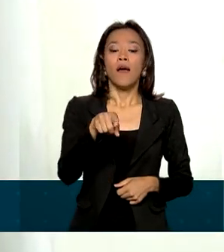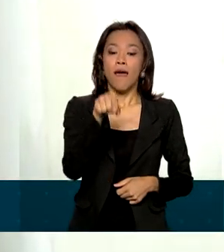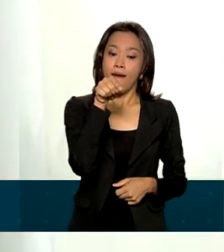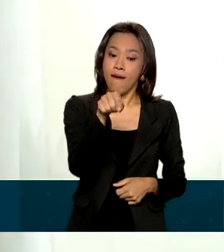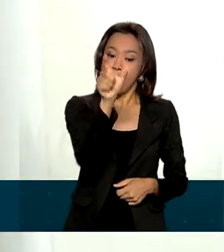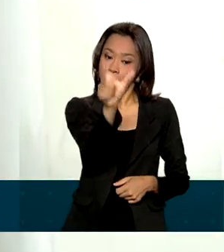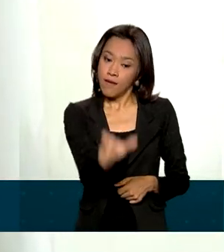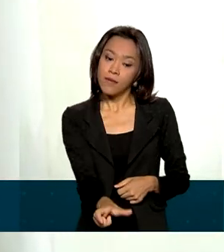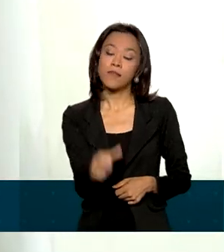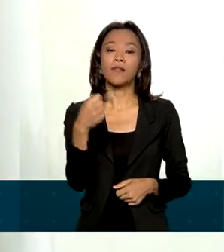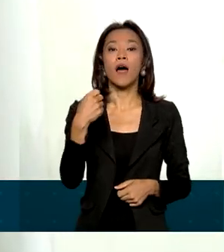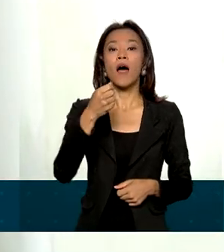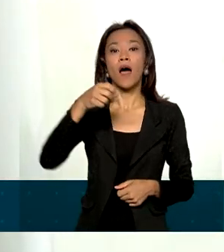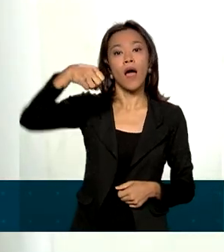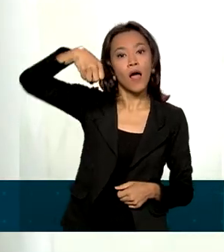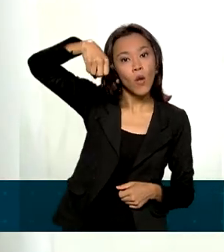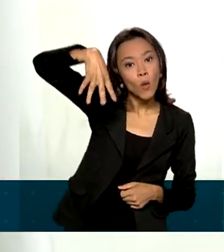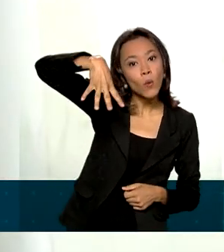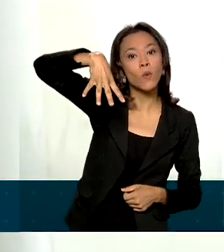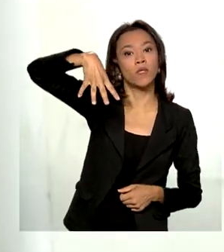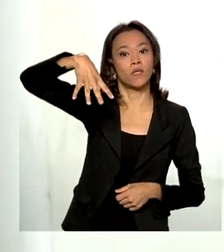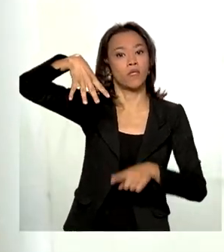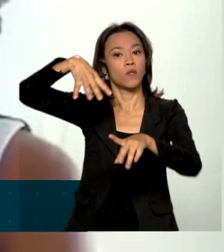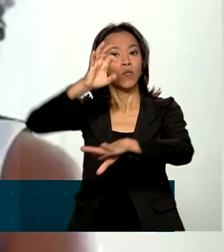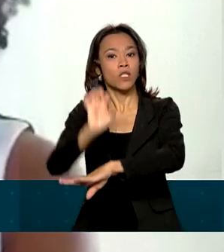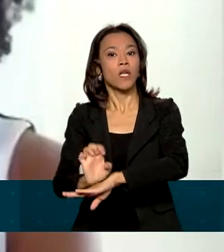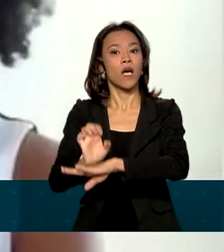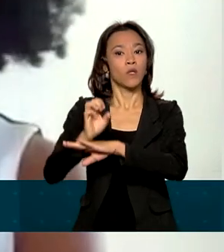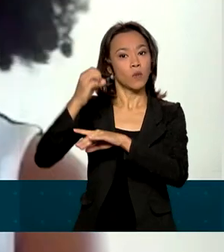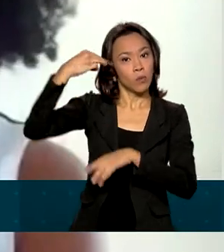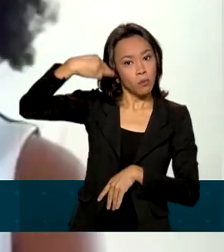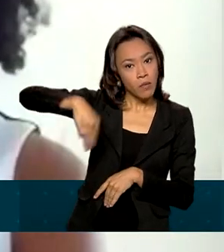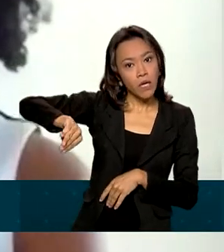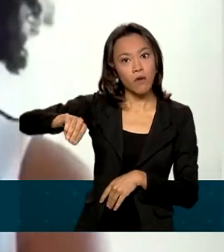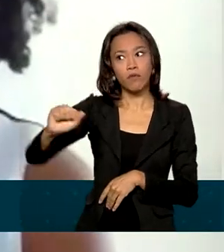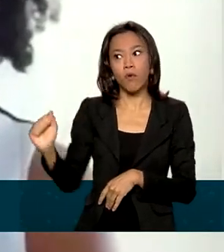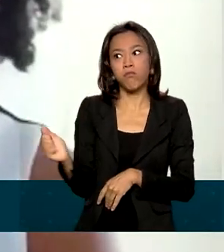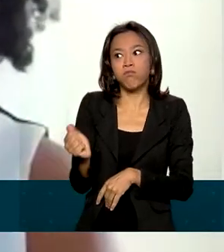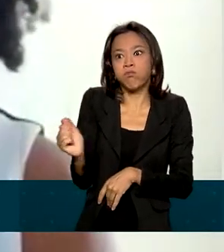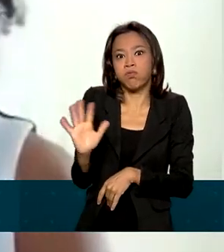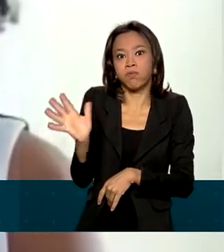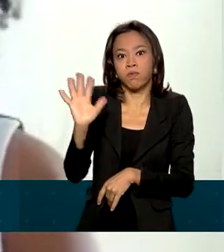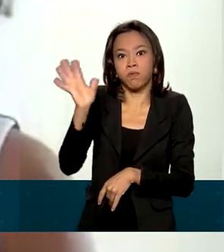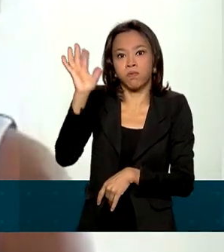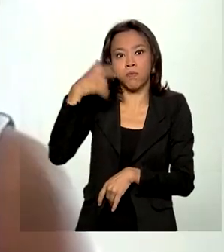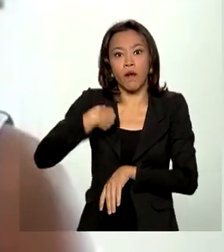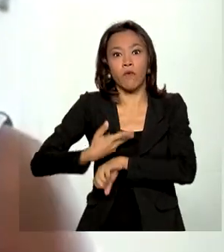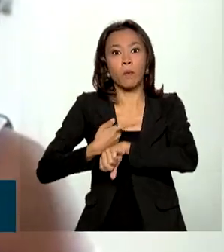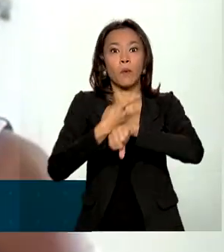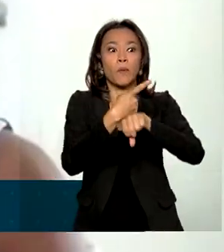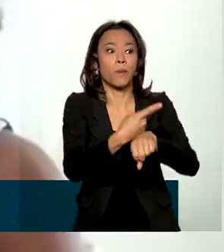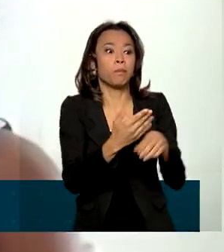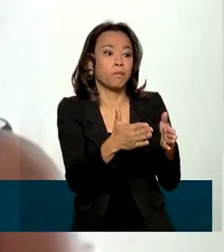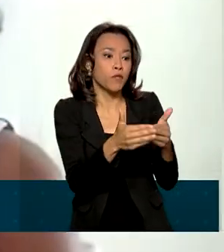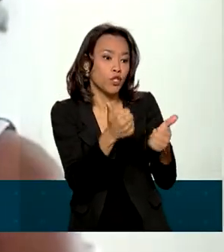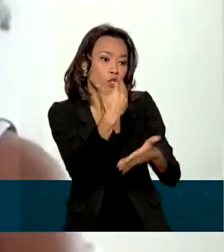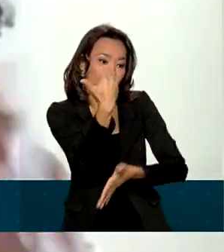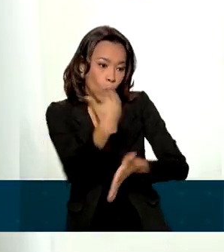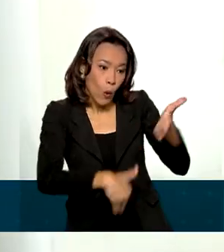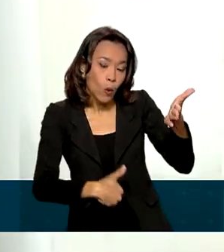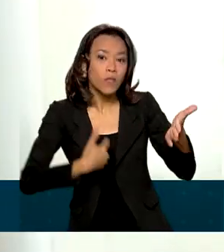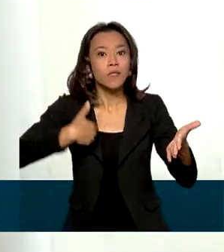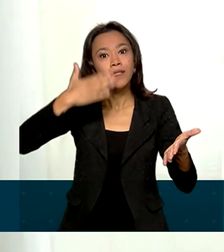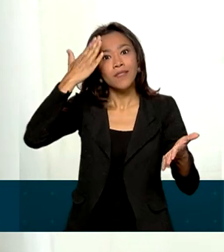que a conta de luz da Aurélia, de São Luís, no Maranhão, ficou cara demais. Ela foi atrás de desconto e descobriu que tinha